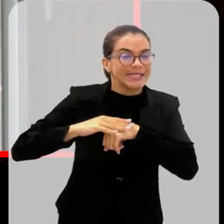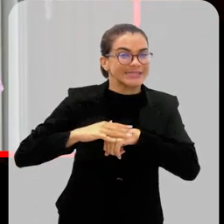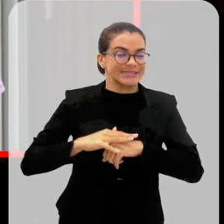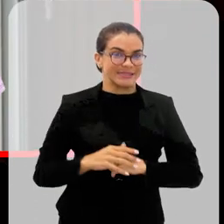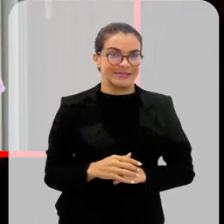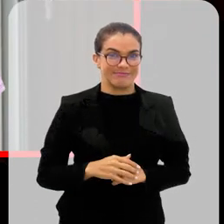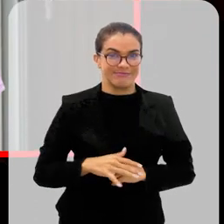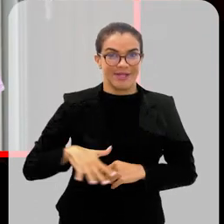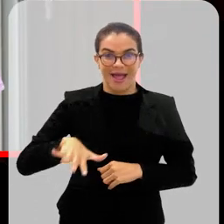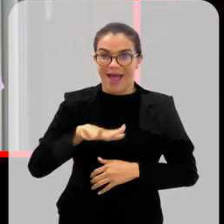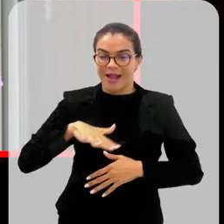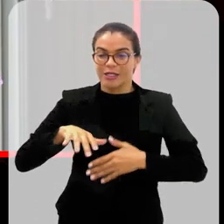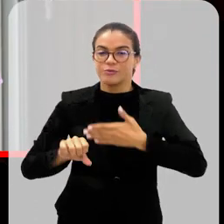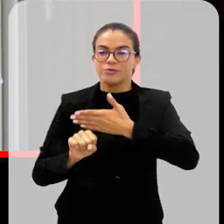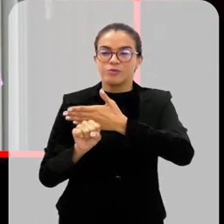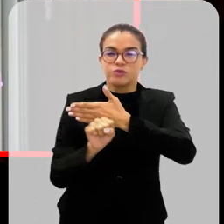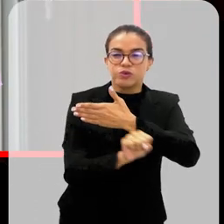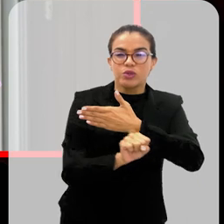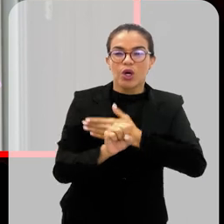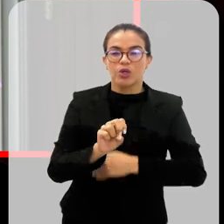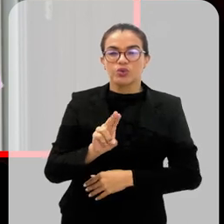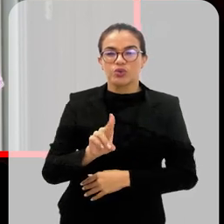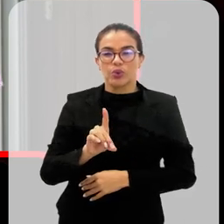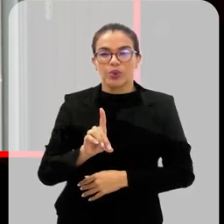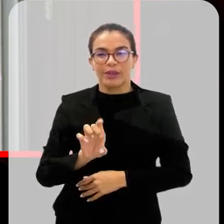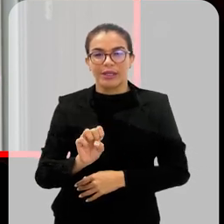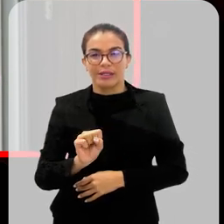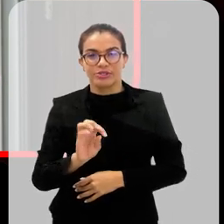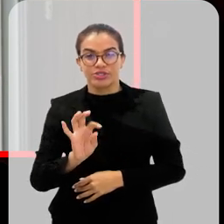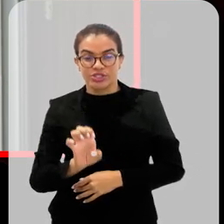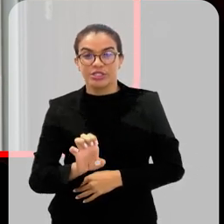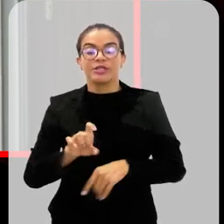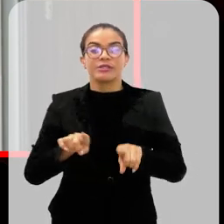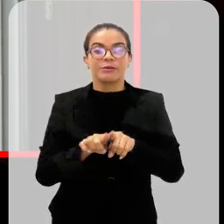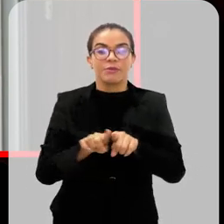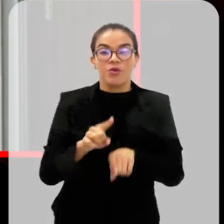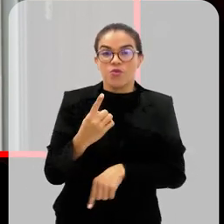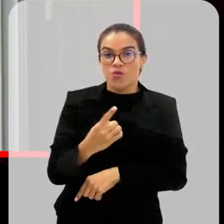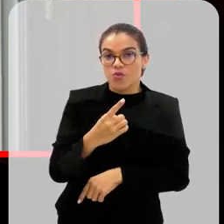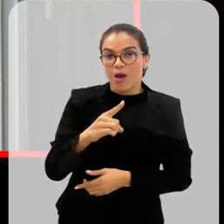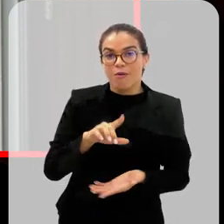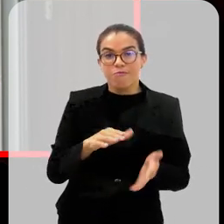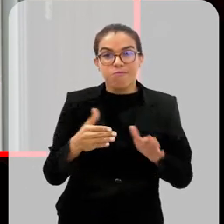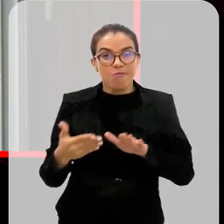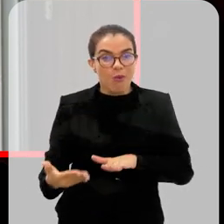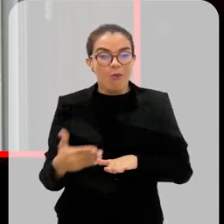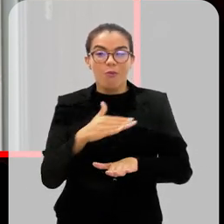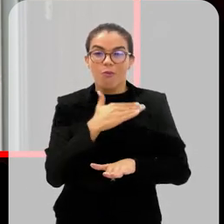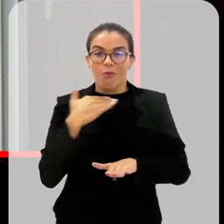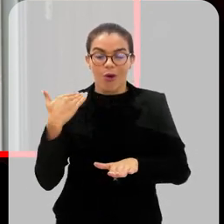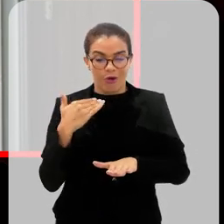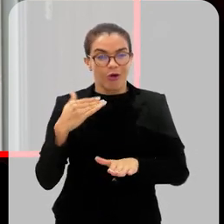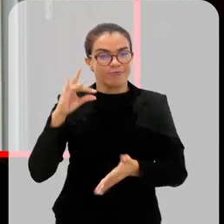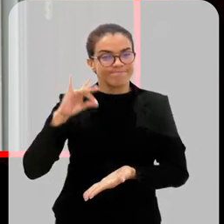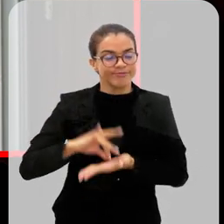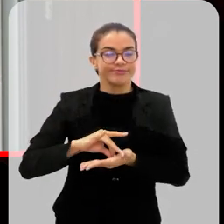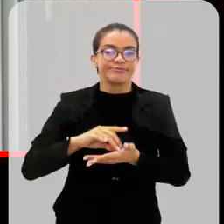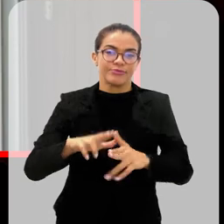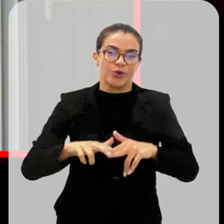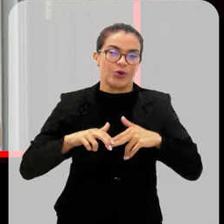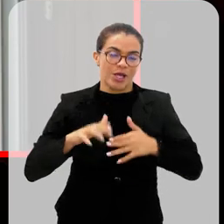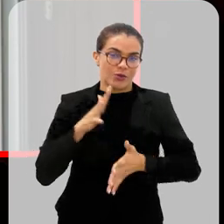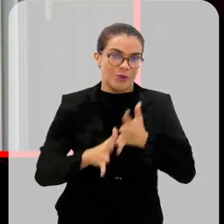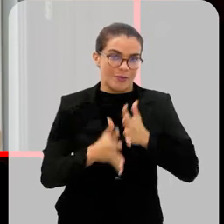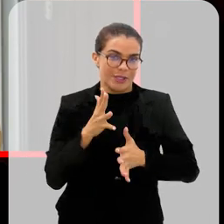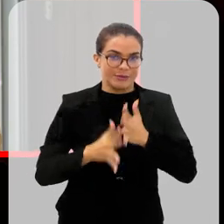outros estados da região sudeste, também já temos uma morte confirmada em São Paulo, né? Em função da